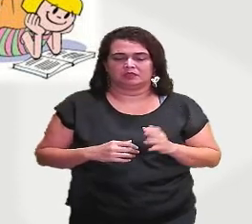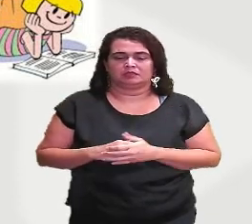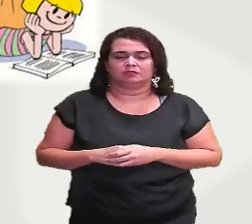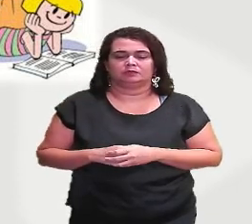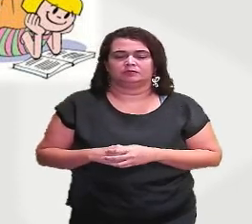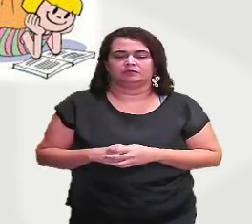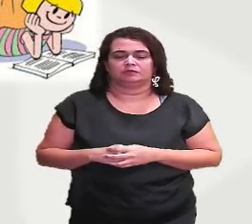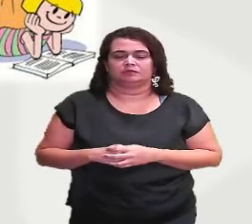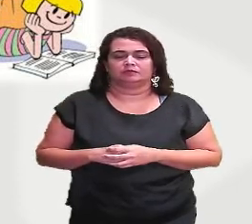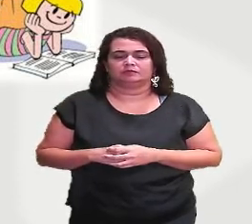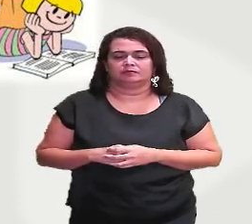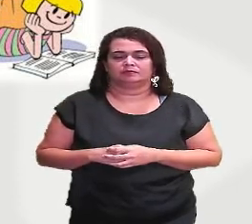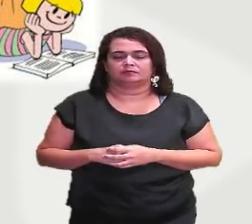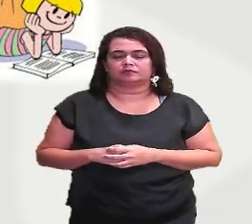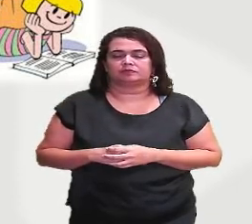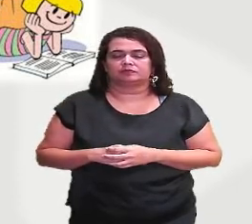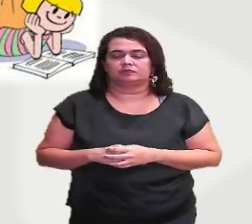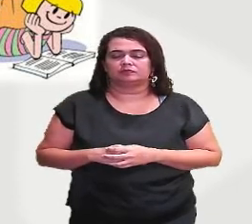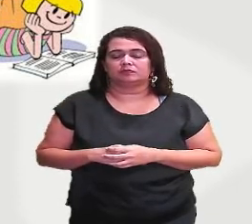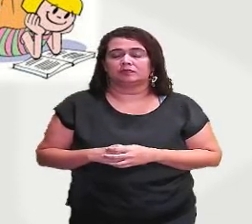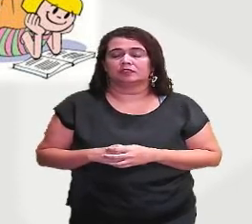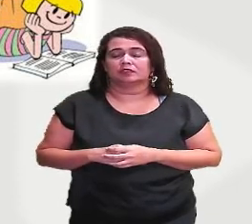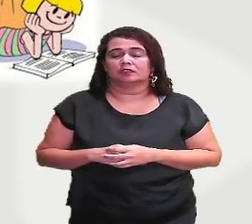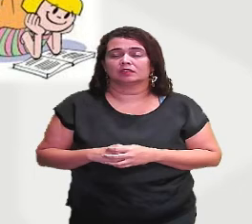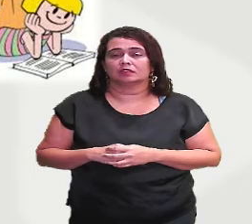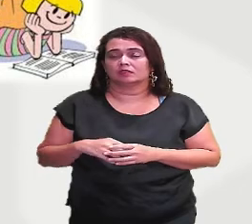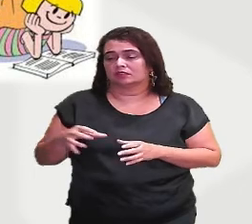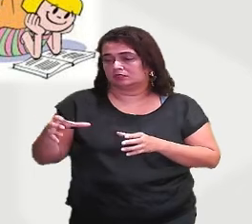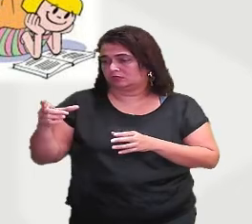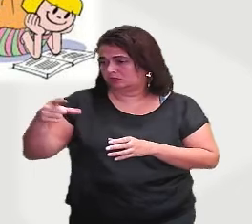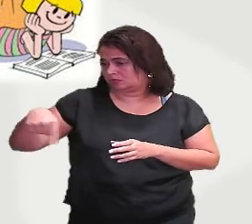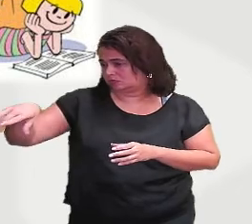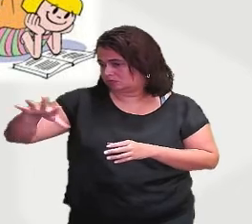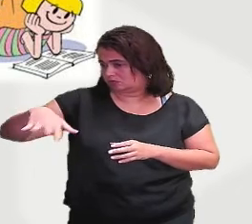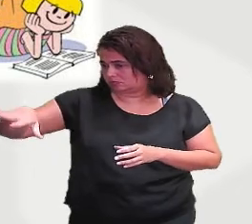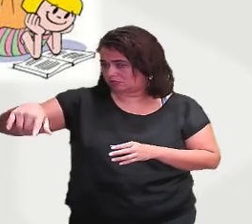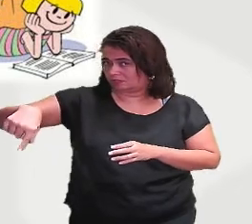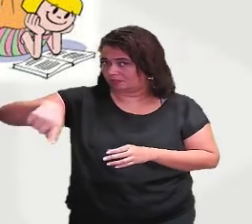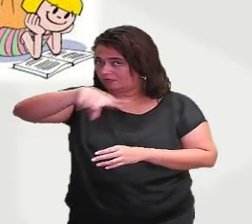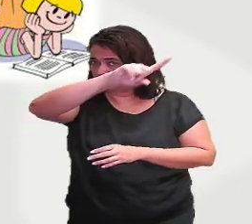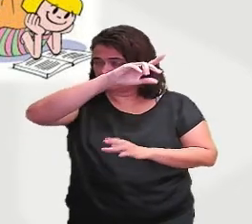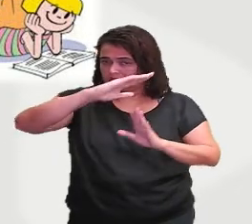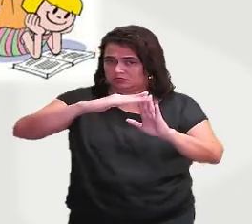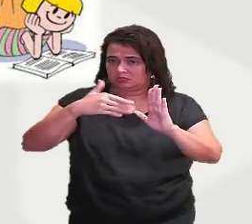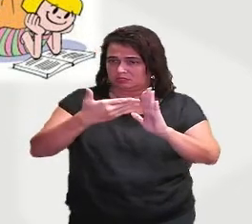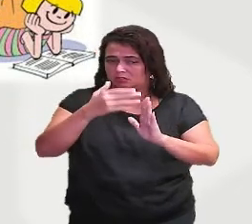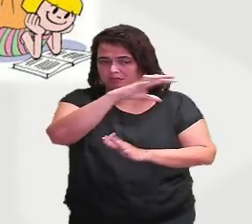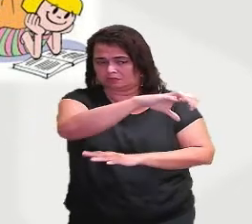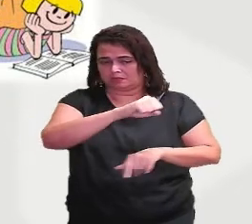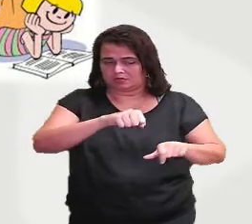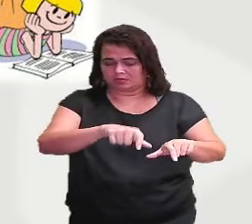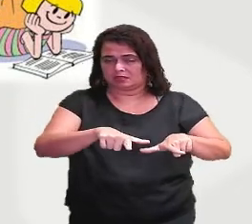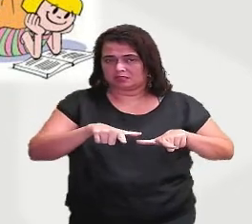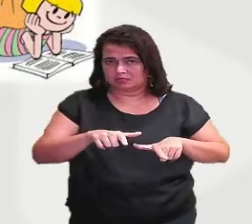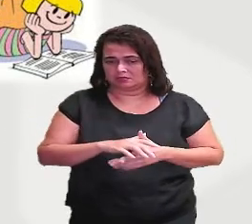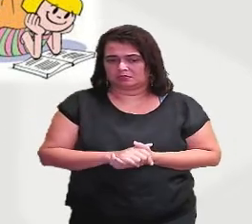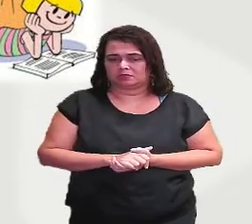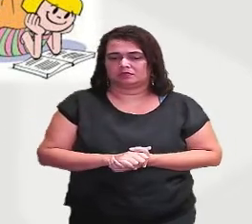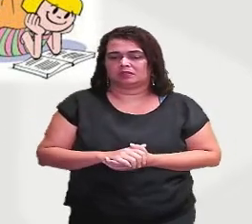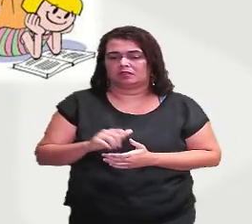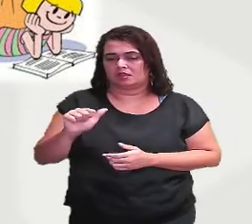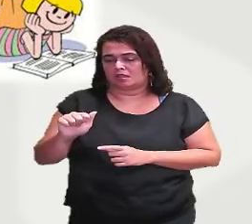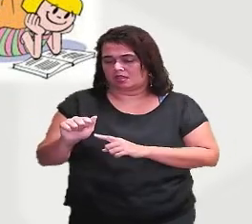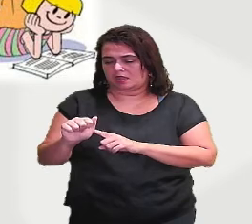à escola buscar os diplomas. Percebemos aí que é um A, ele tem a presença aí da crase. Então, ele tem o